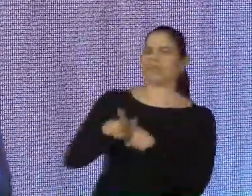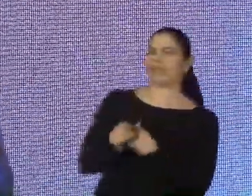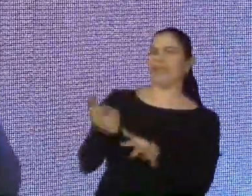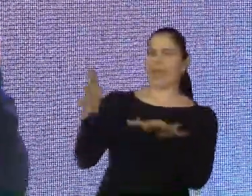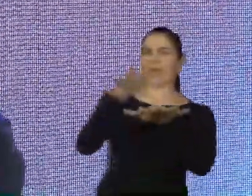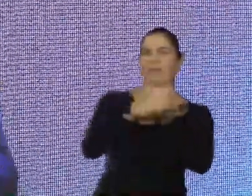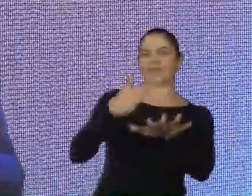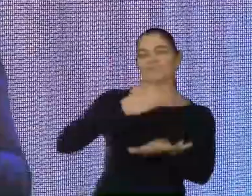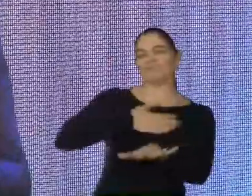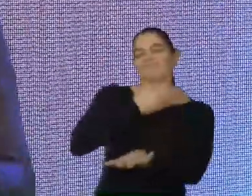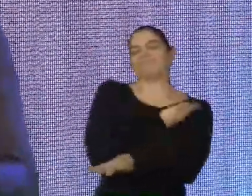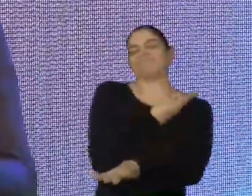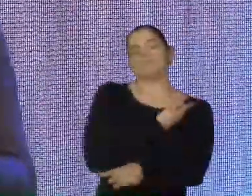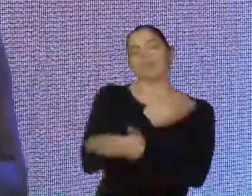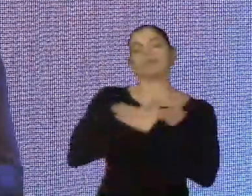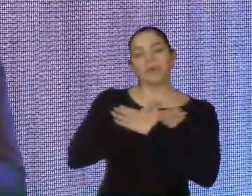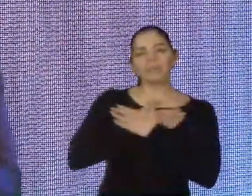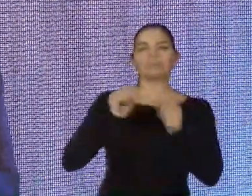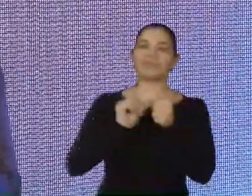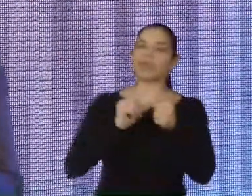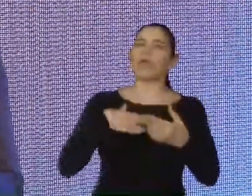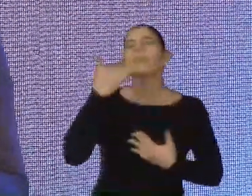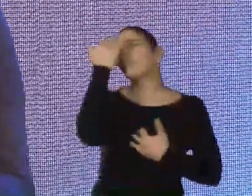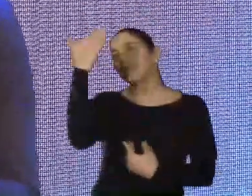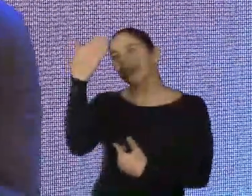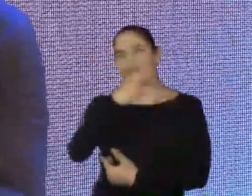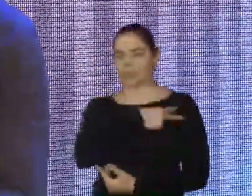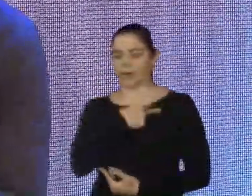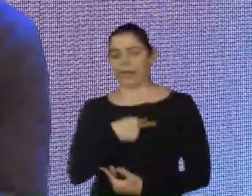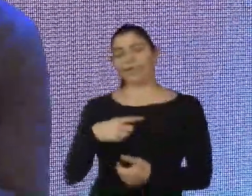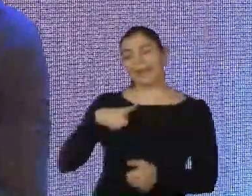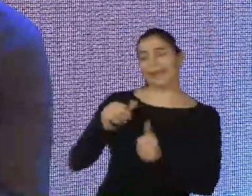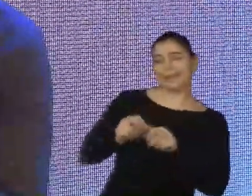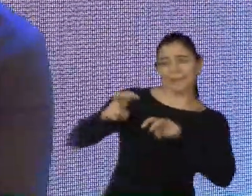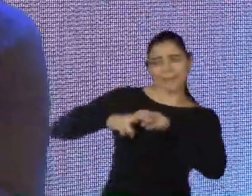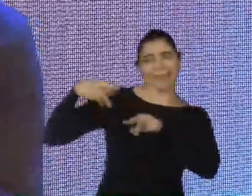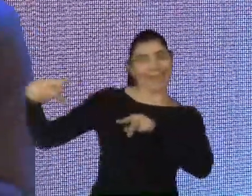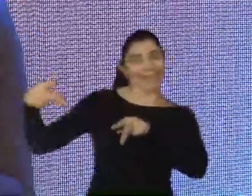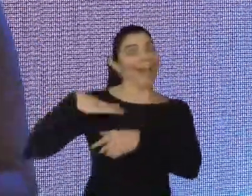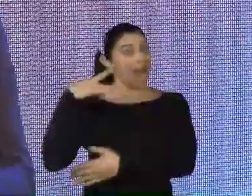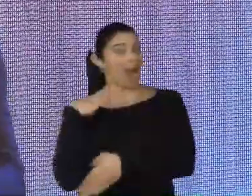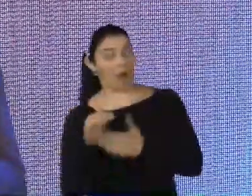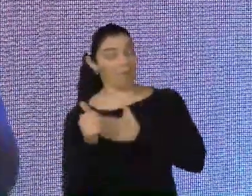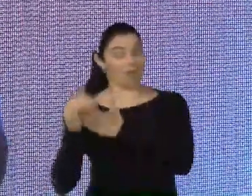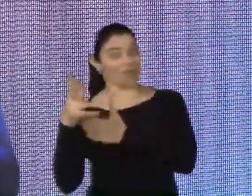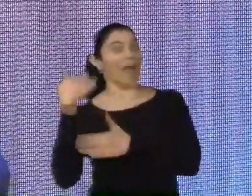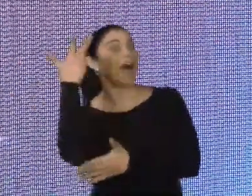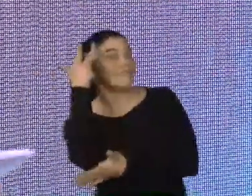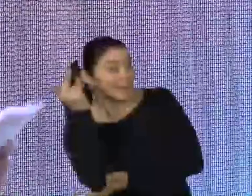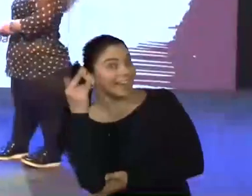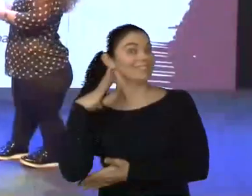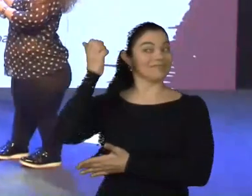com certeza esse evento está acontecendo graças a ele também. Muito obrigado, Henrique, que está aqui do meu ladinho, acompanhando tudo nos bastidores, e amanhã vocês têm uma